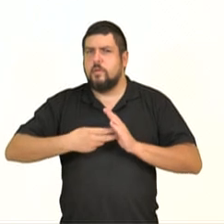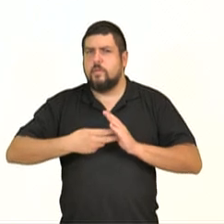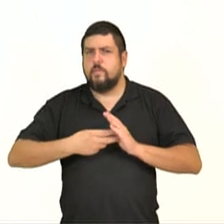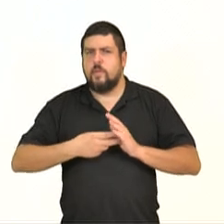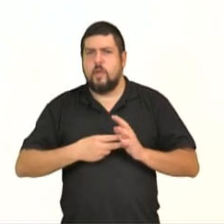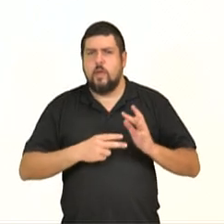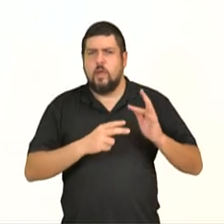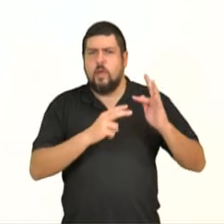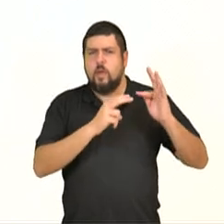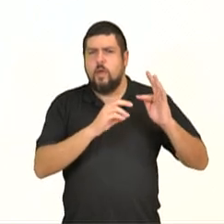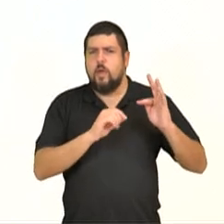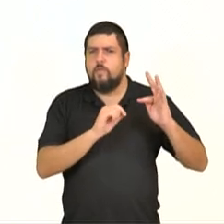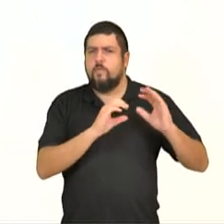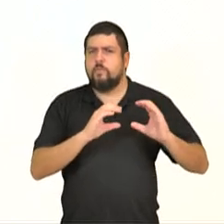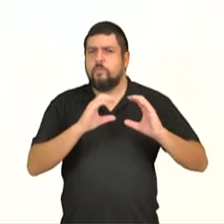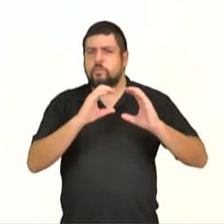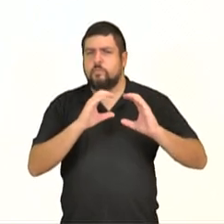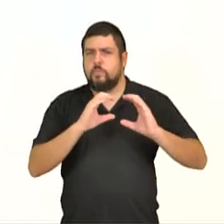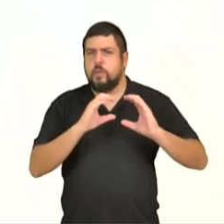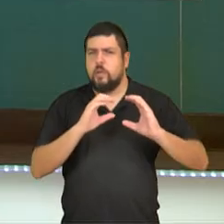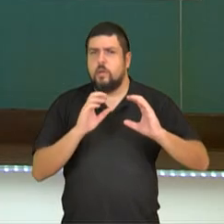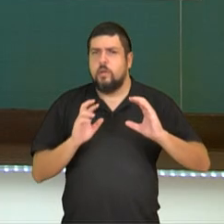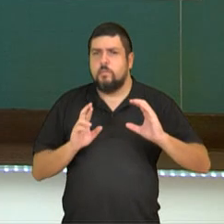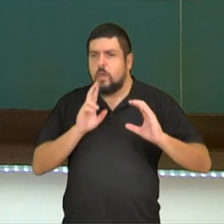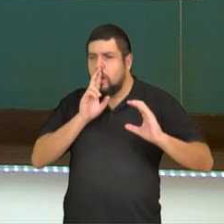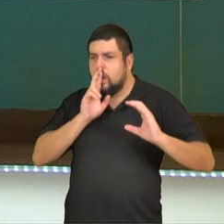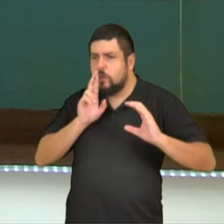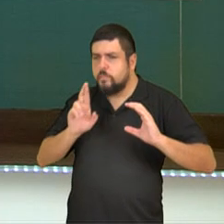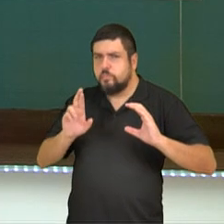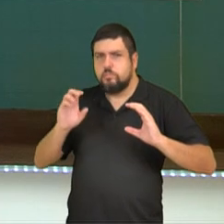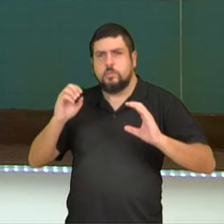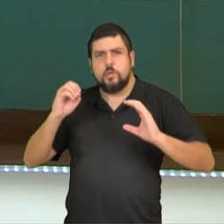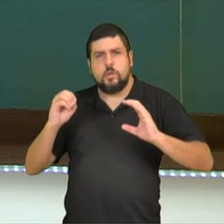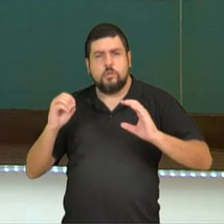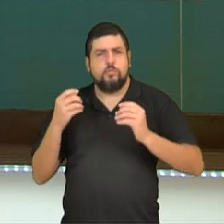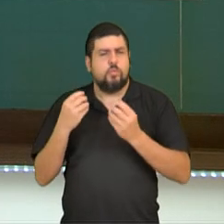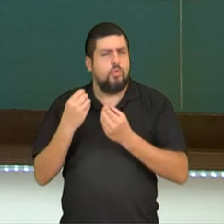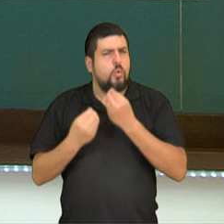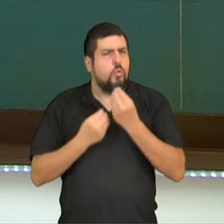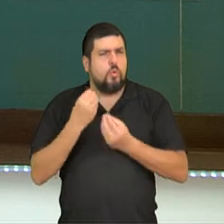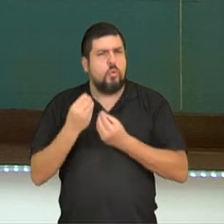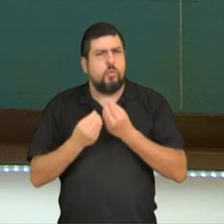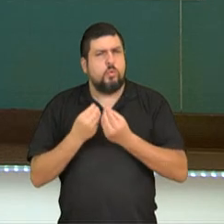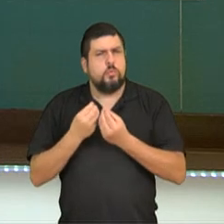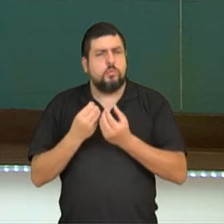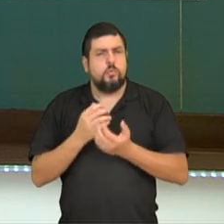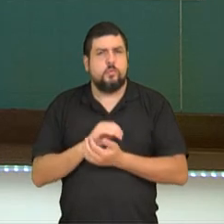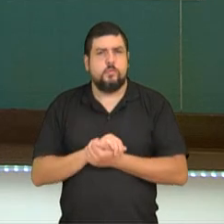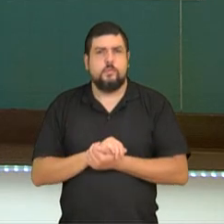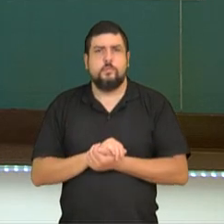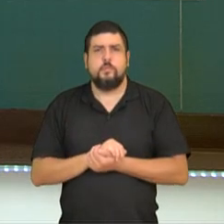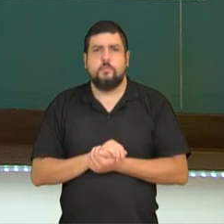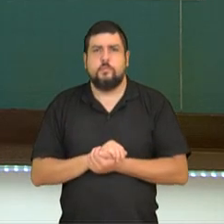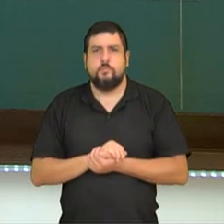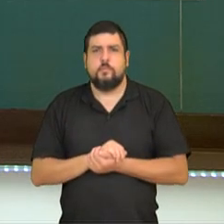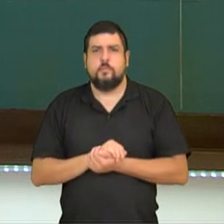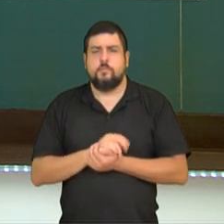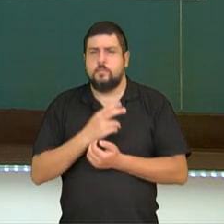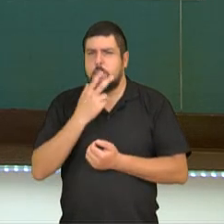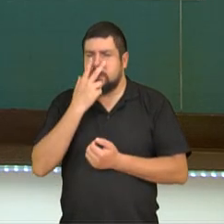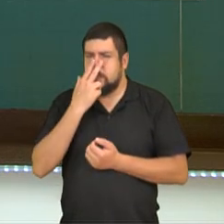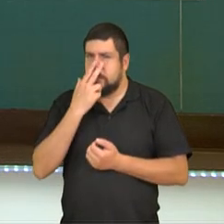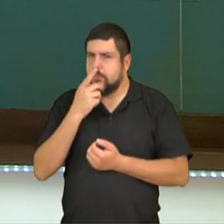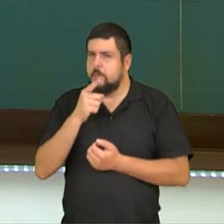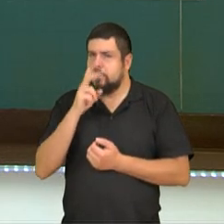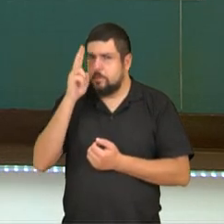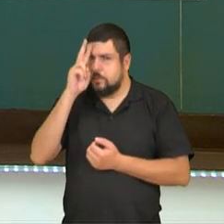Como que podemos determinar o zero de uma função quadrática? Hum, como será que a gente pode fazer isso? Hum, será? Você lembra?